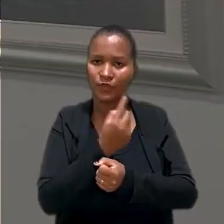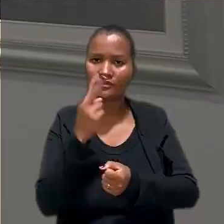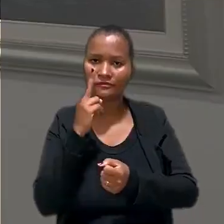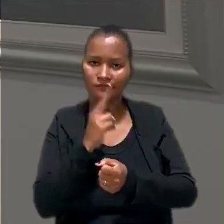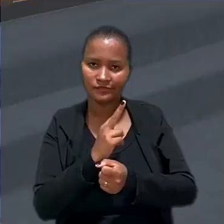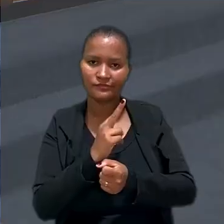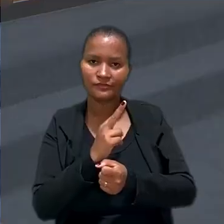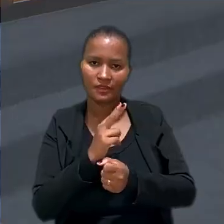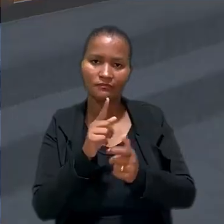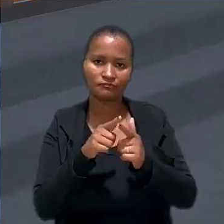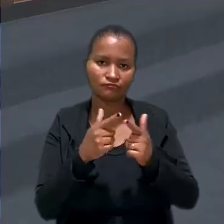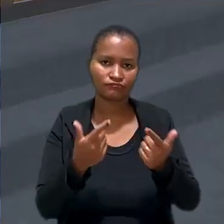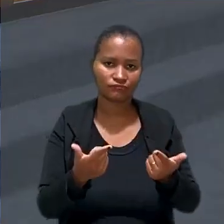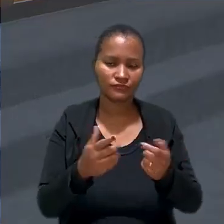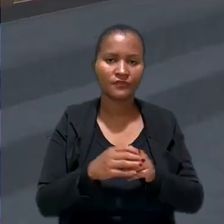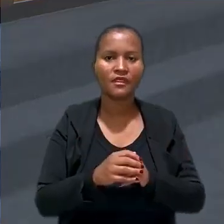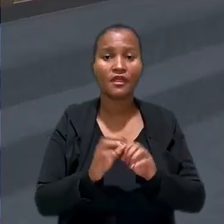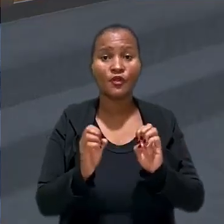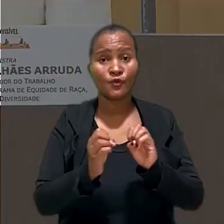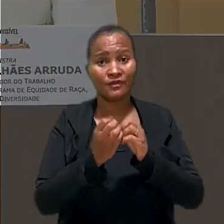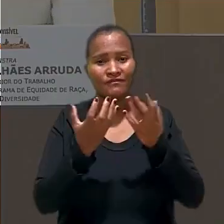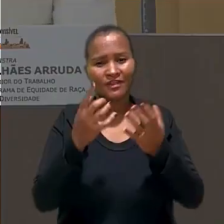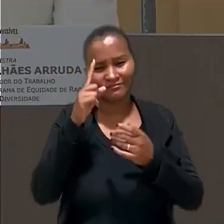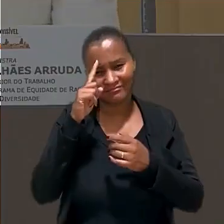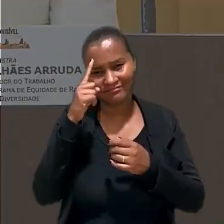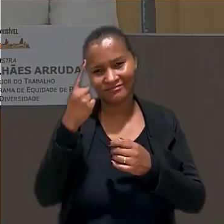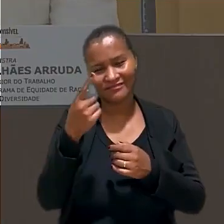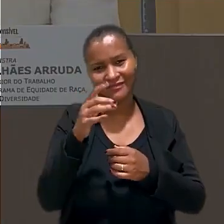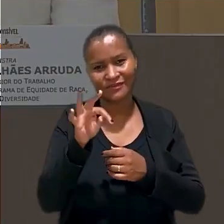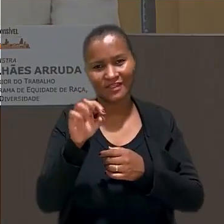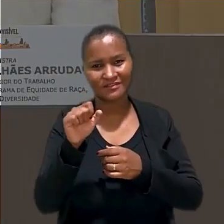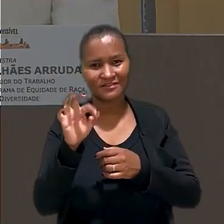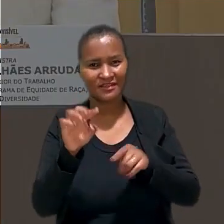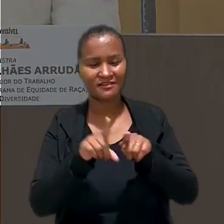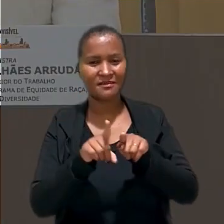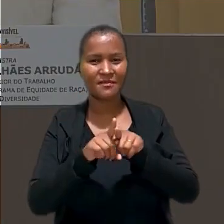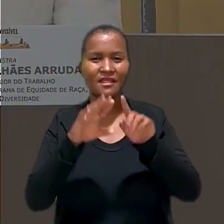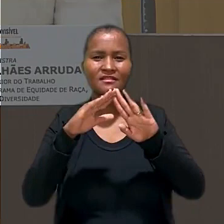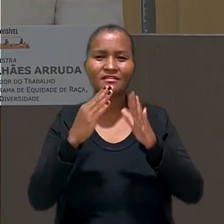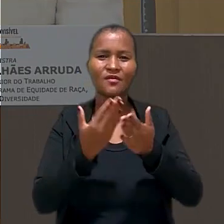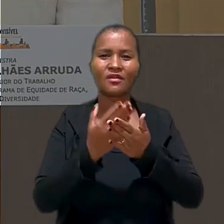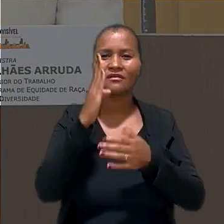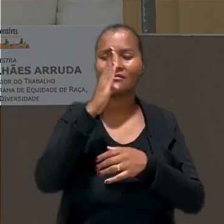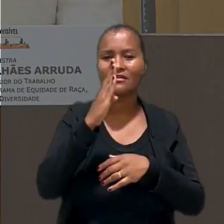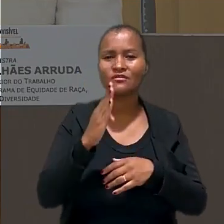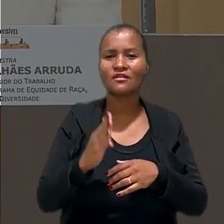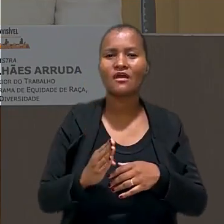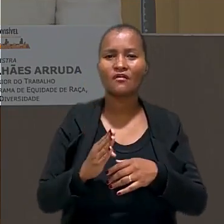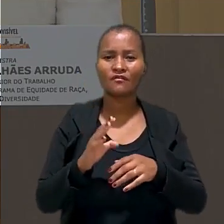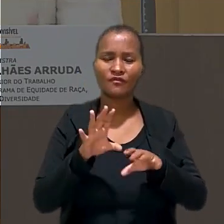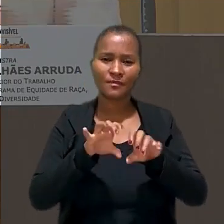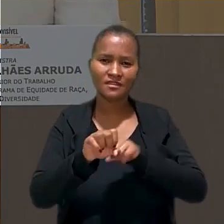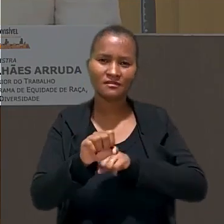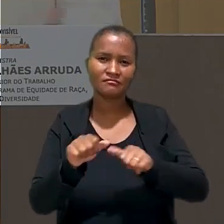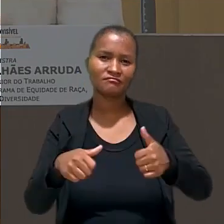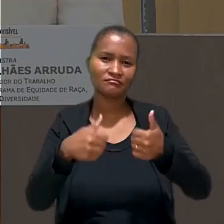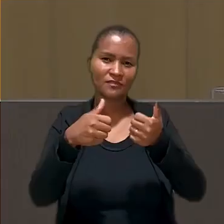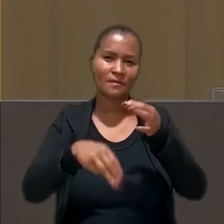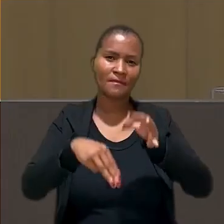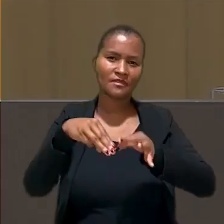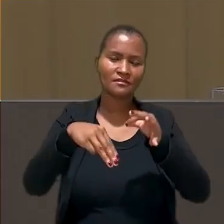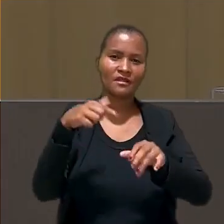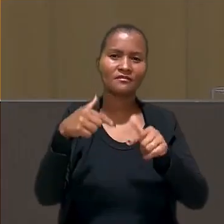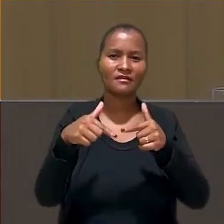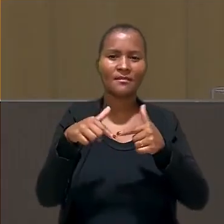pela imprensa. O evento foi idealizado pelo TST e pela Escola Nacional de Formação e Aperfeiçoamento de